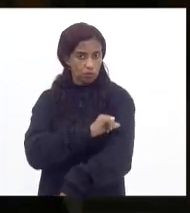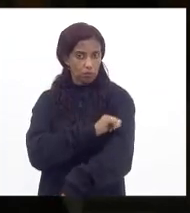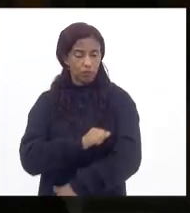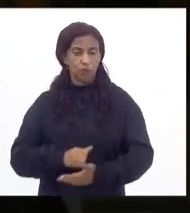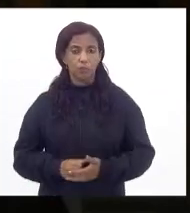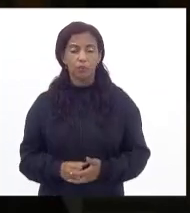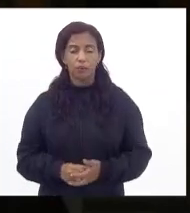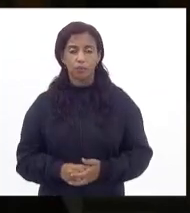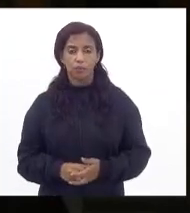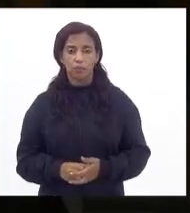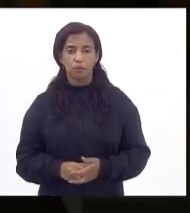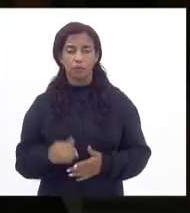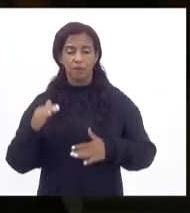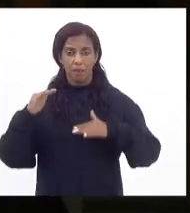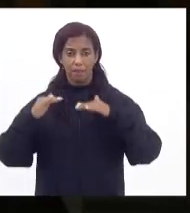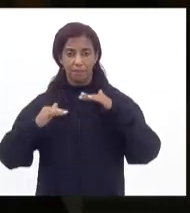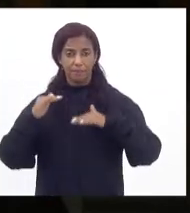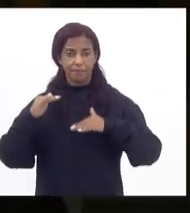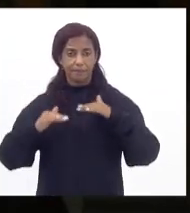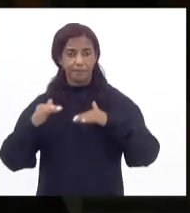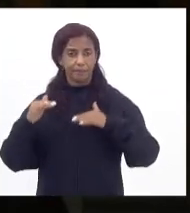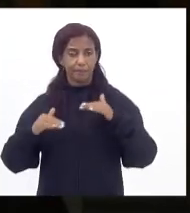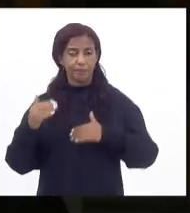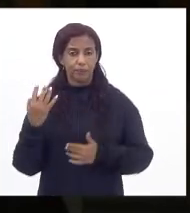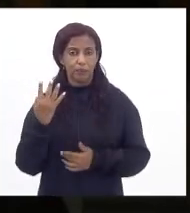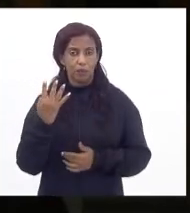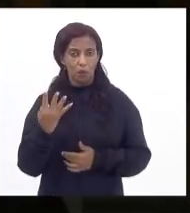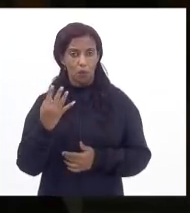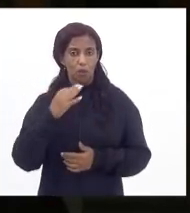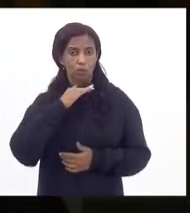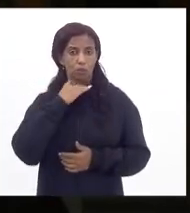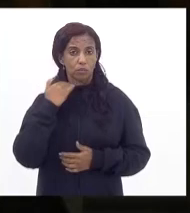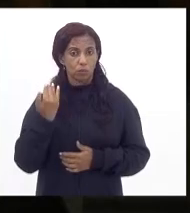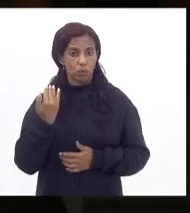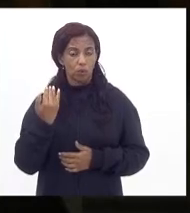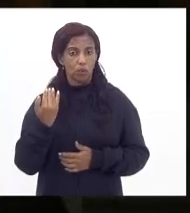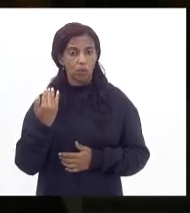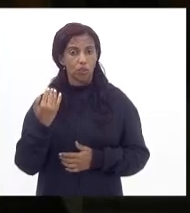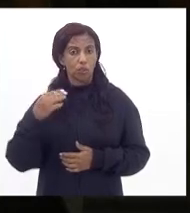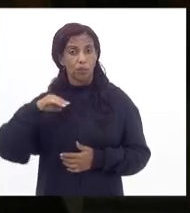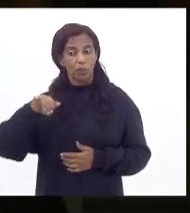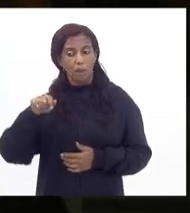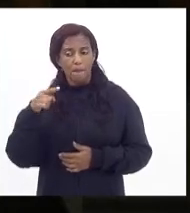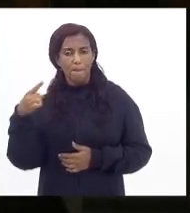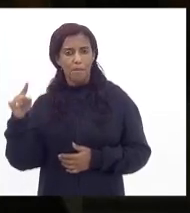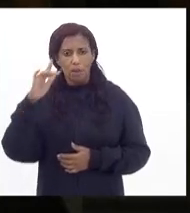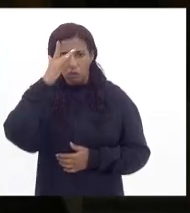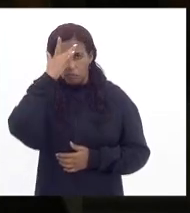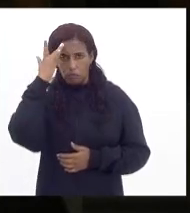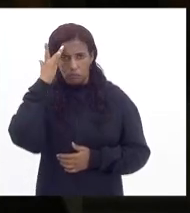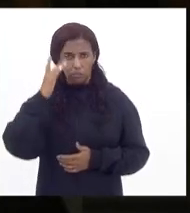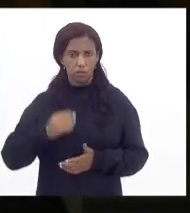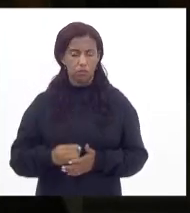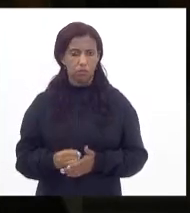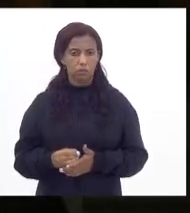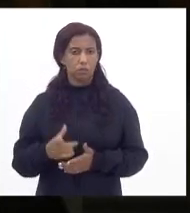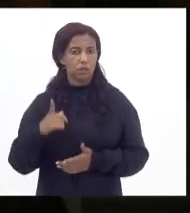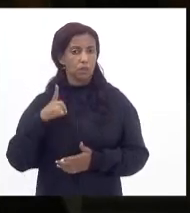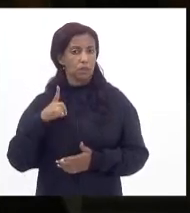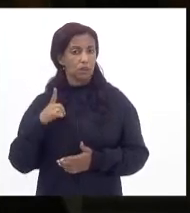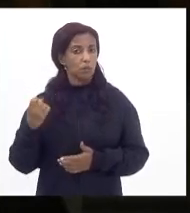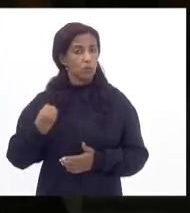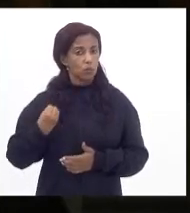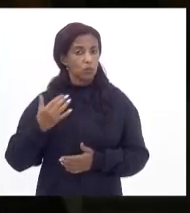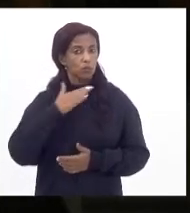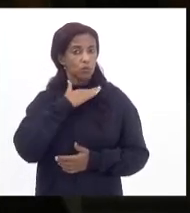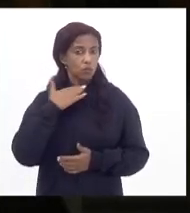a média foi de 4 mortes por milhão de habitantes nós temos uma média de morte